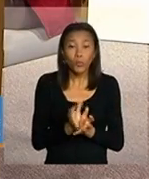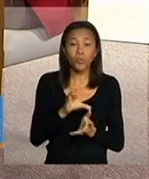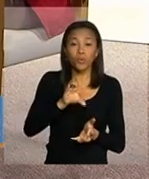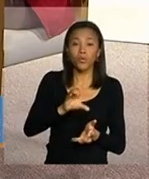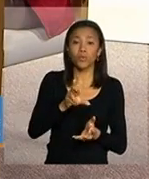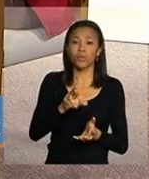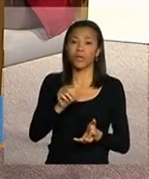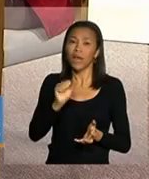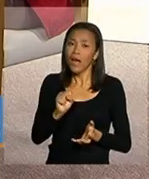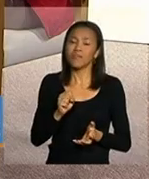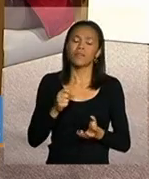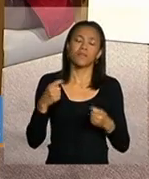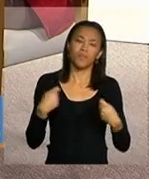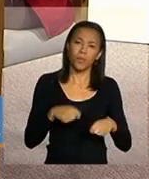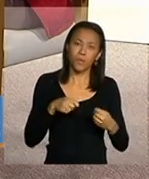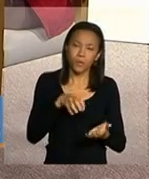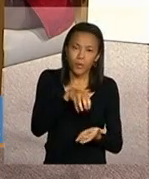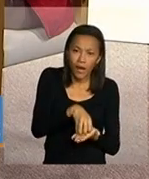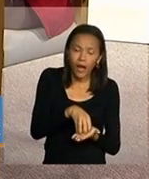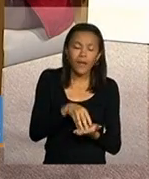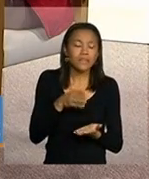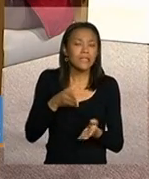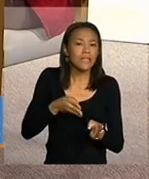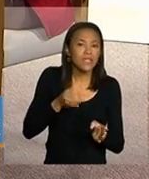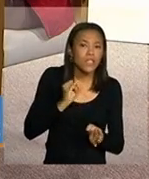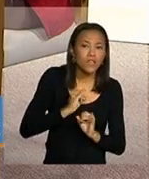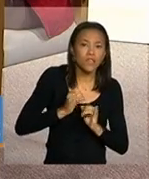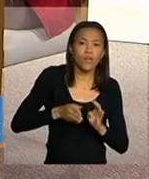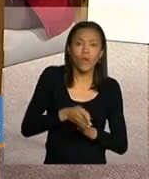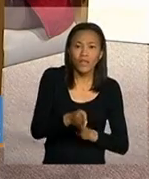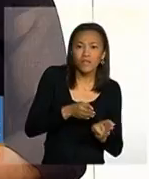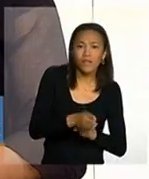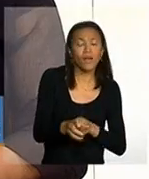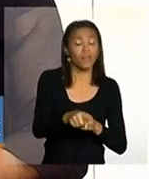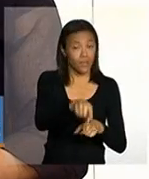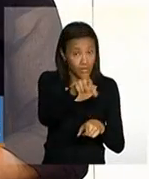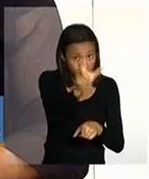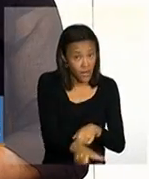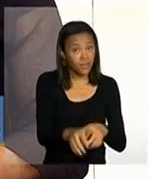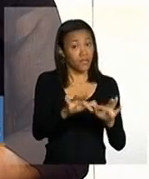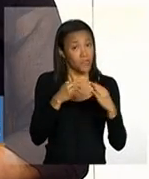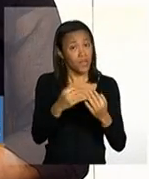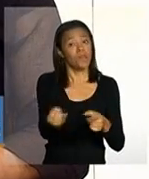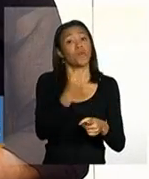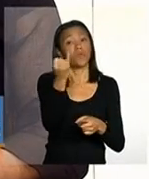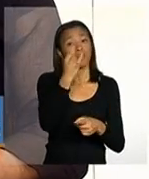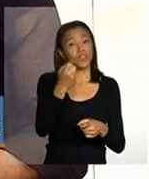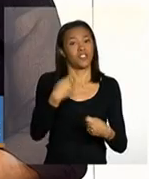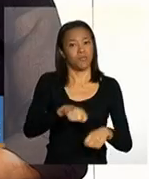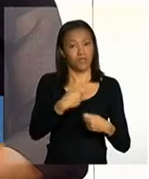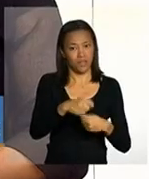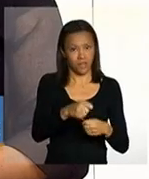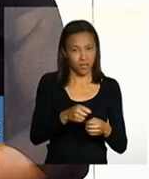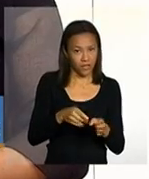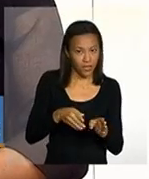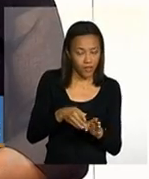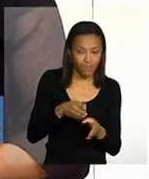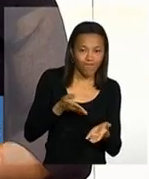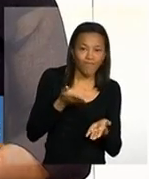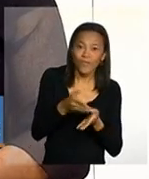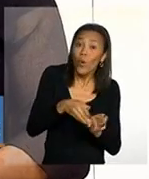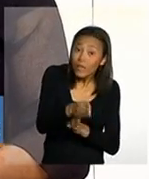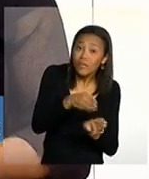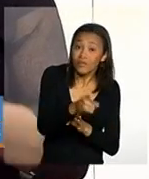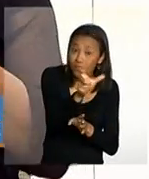sensibilizá-las da importância de que essa família entre no acompanhamento familiar e agora